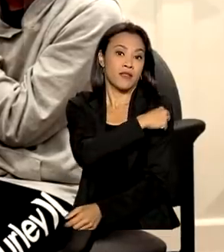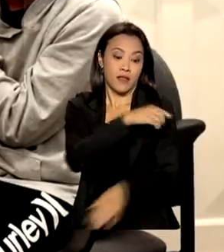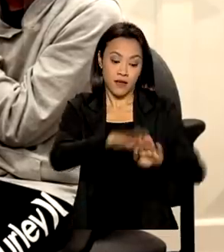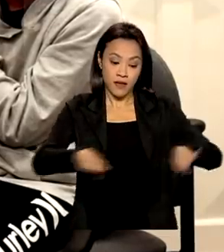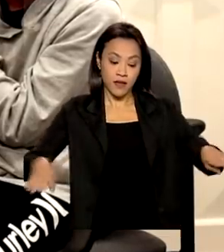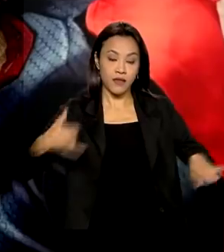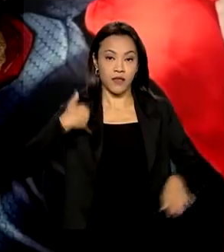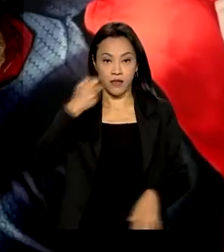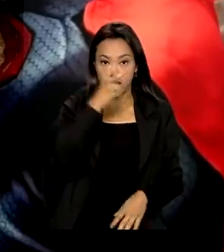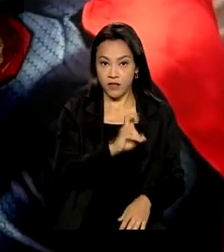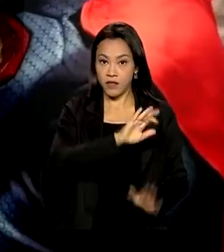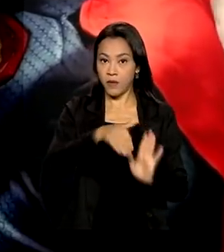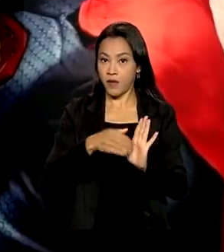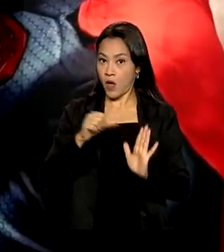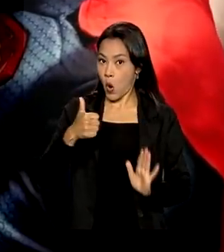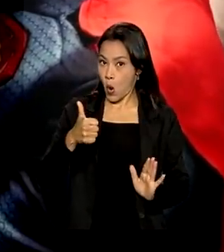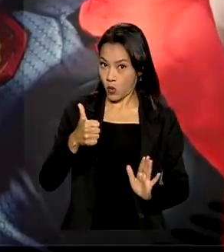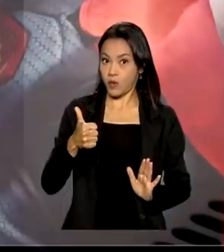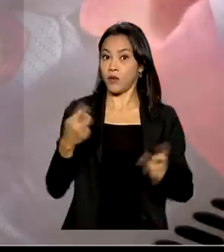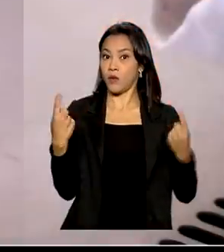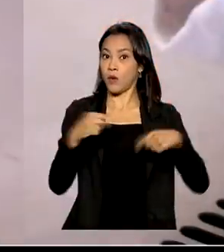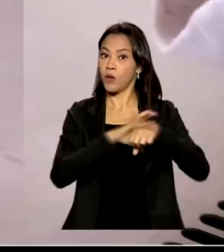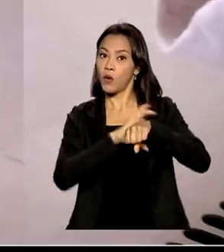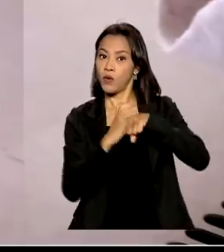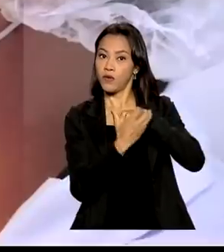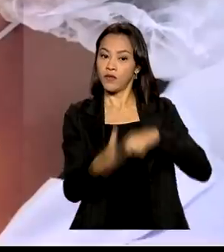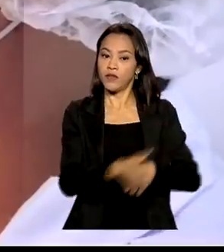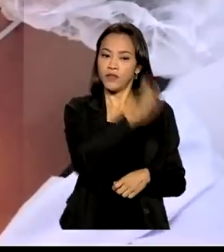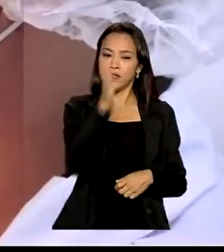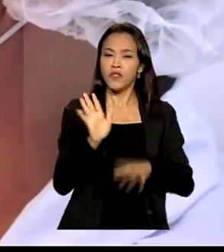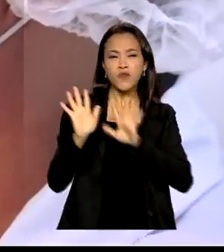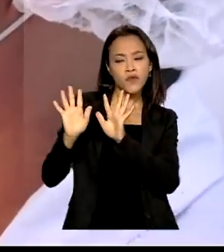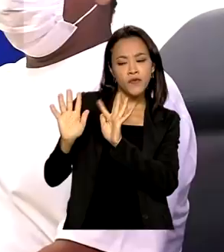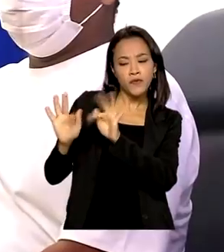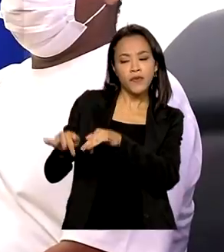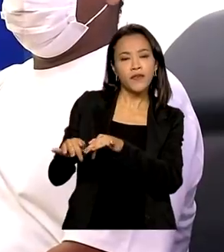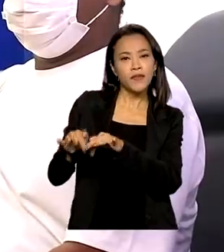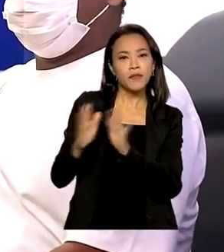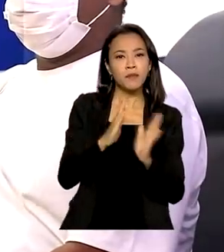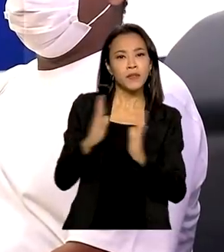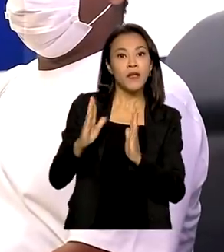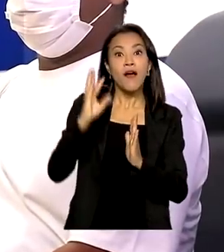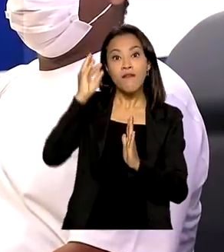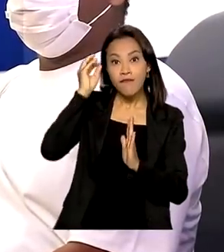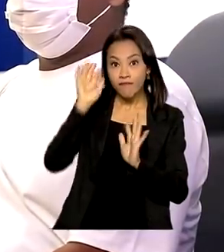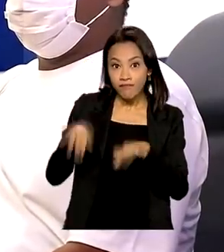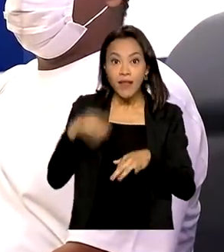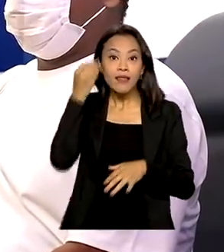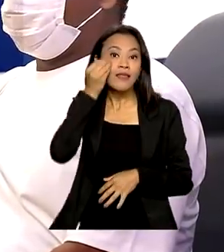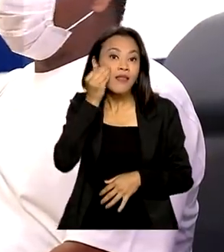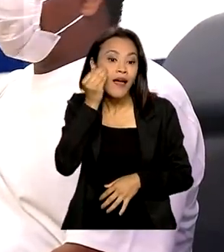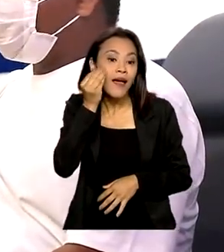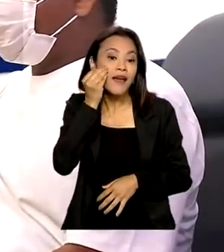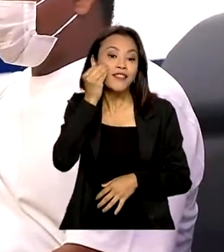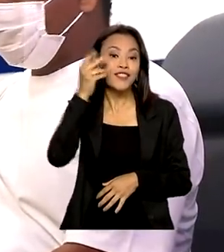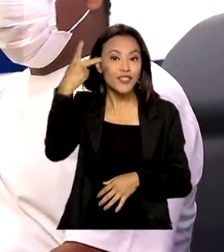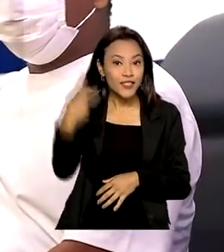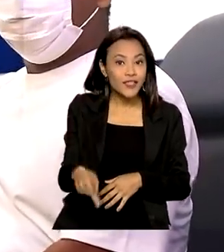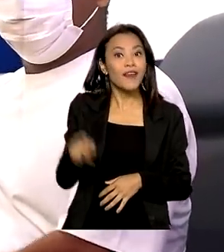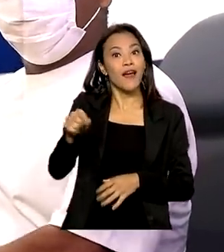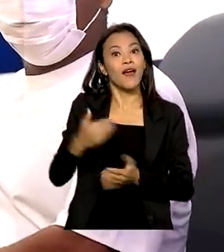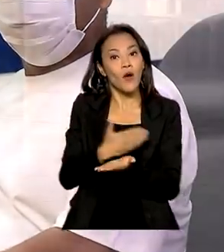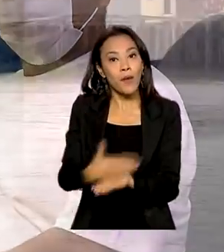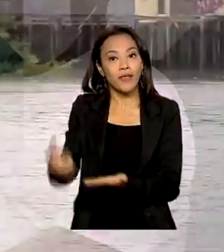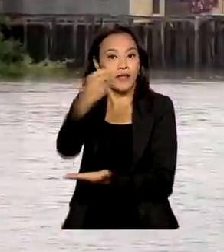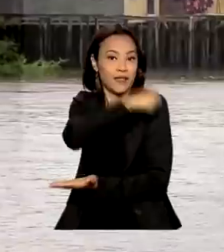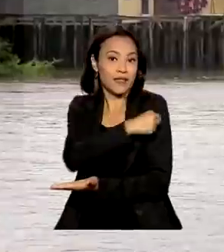anos contra a Covid-19. Fase de testes da vacina nacional contra o coronavírus é iniciada em Salvador.